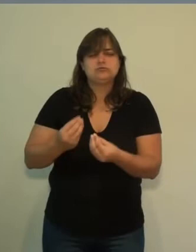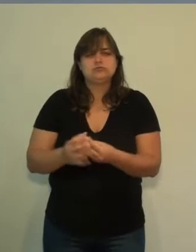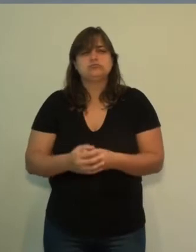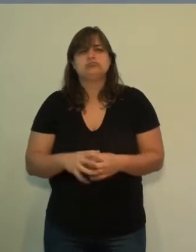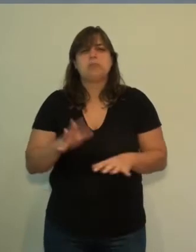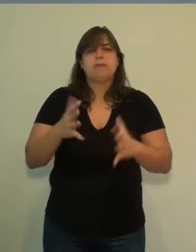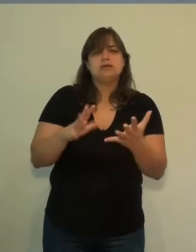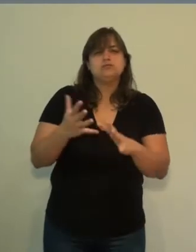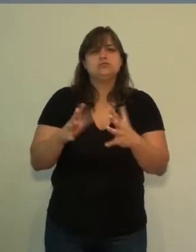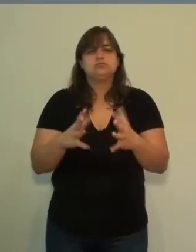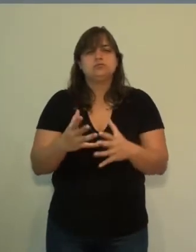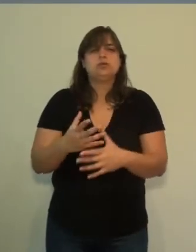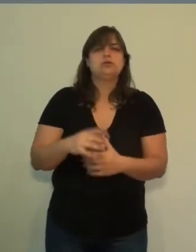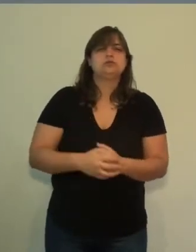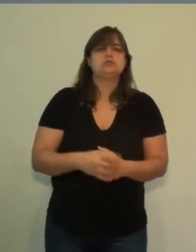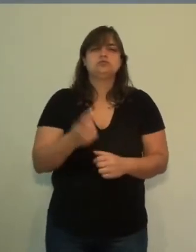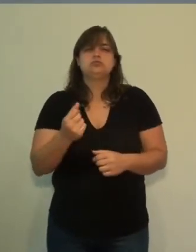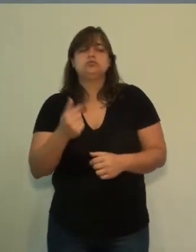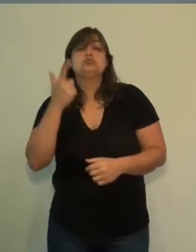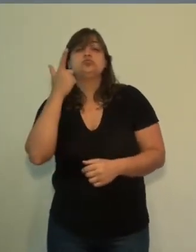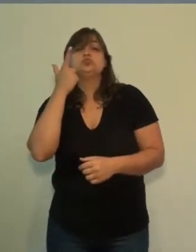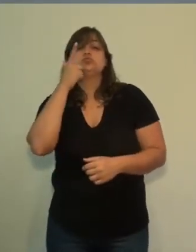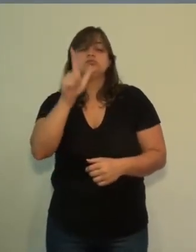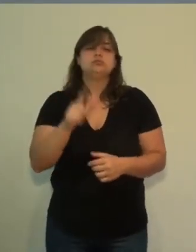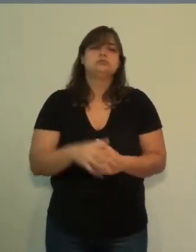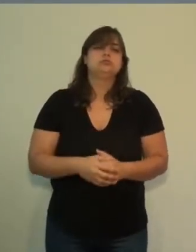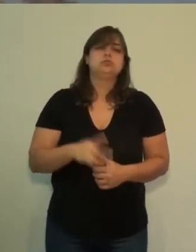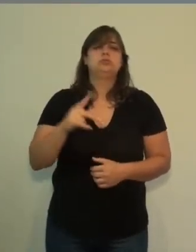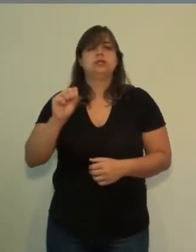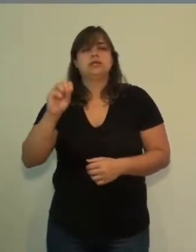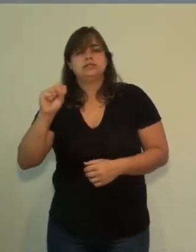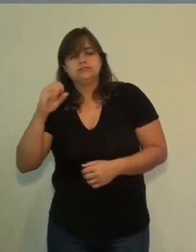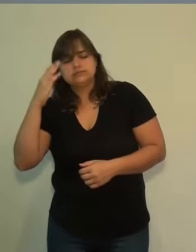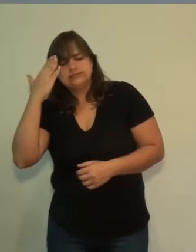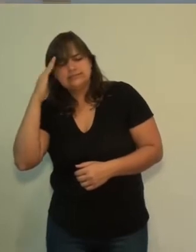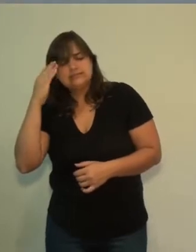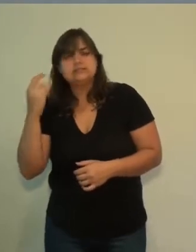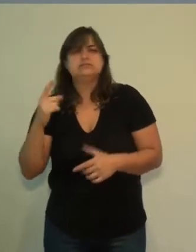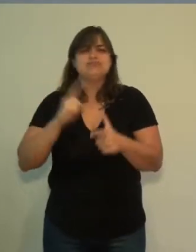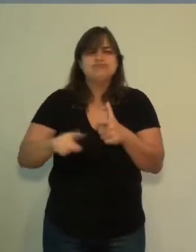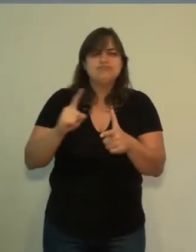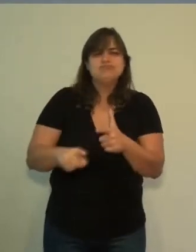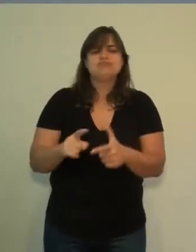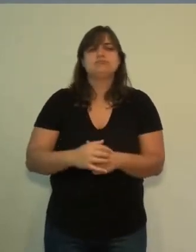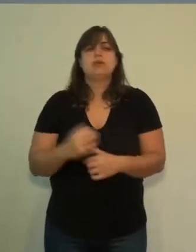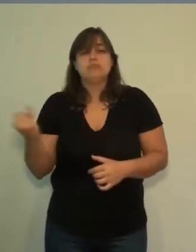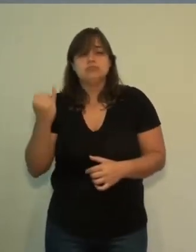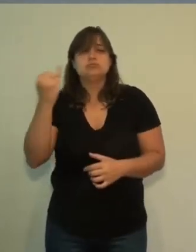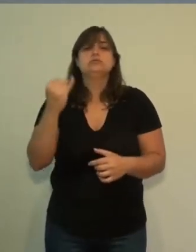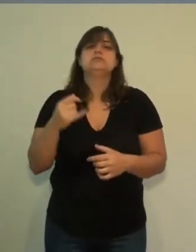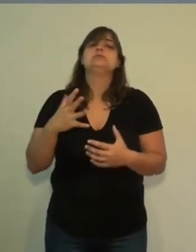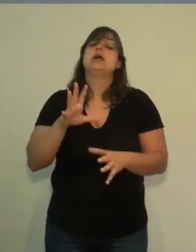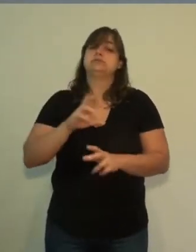uma determinada verba, que a gente conseguiu que então o BNDES entendesse o problema, a importância do problema e